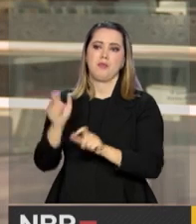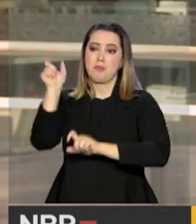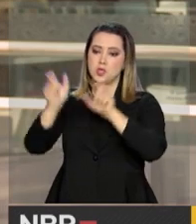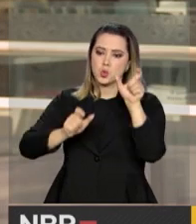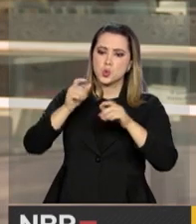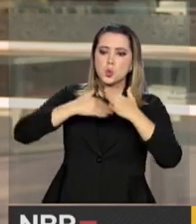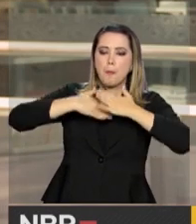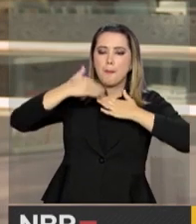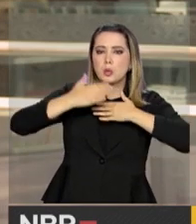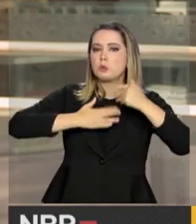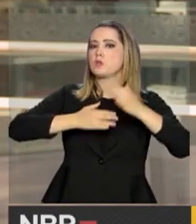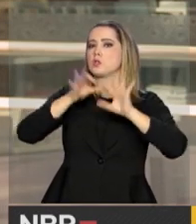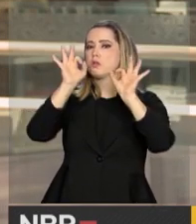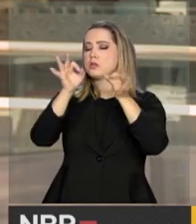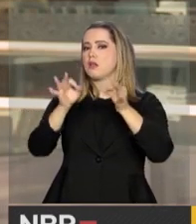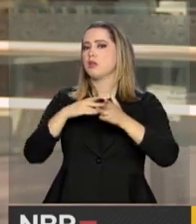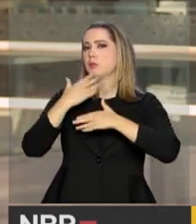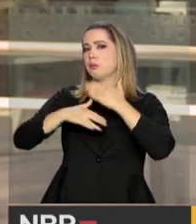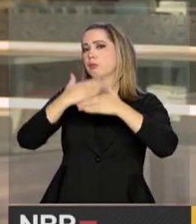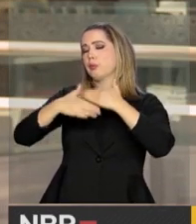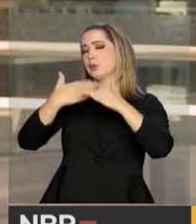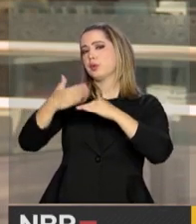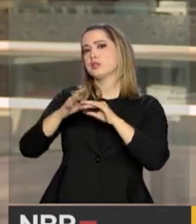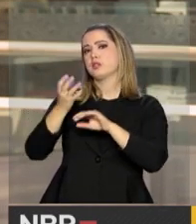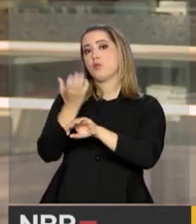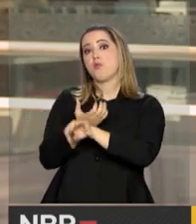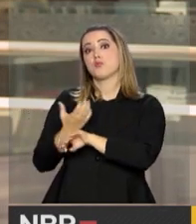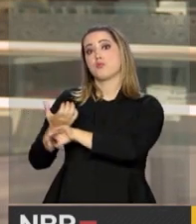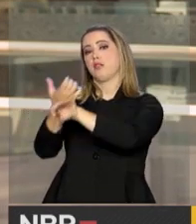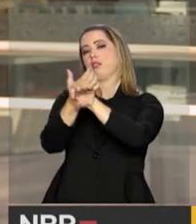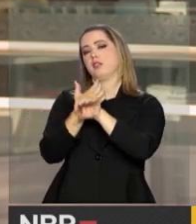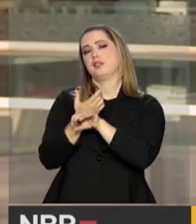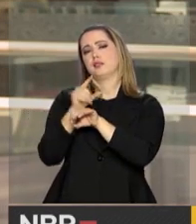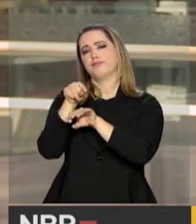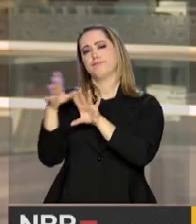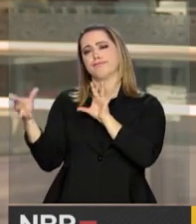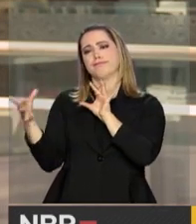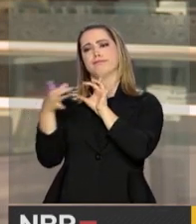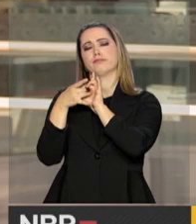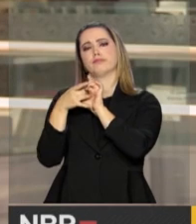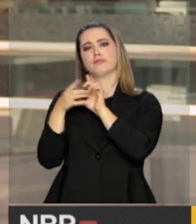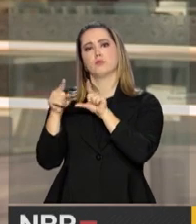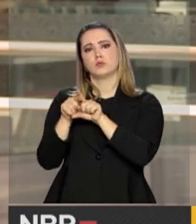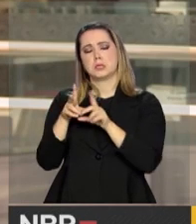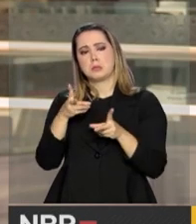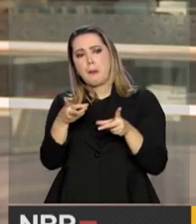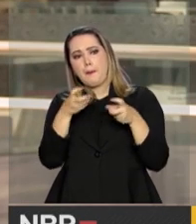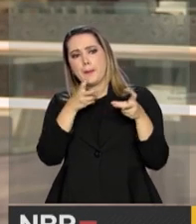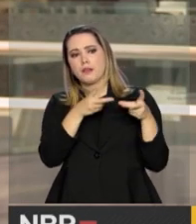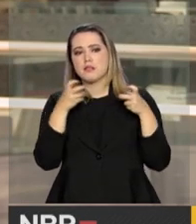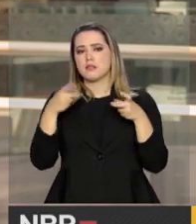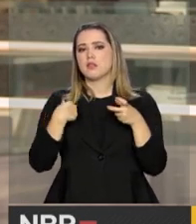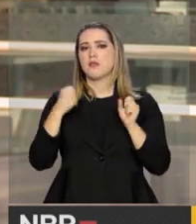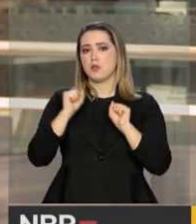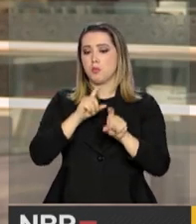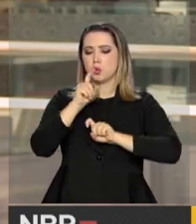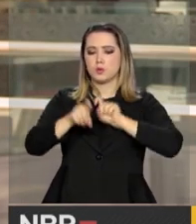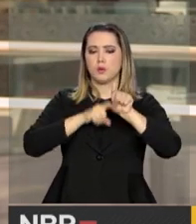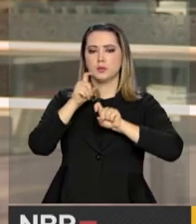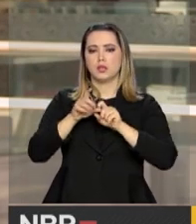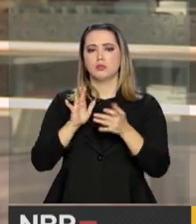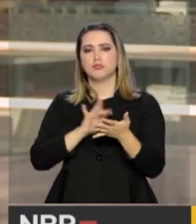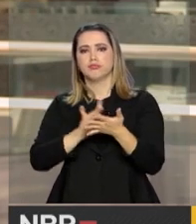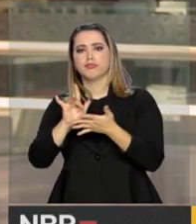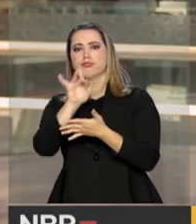especializado para o desenvolvimento de conteúdos que sejam intuitivos e acessíveis às